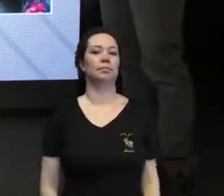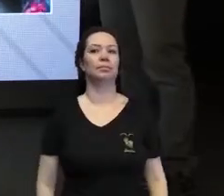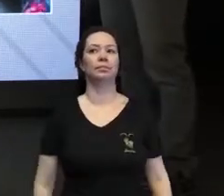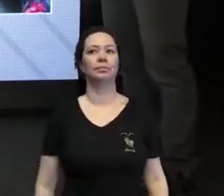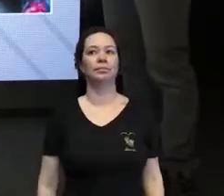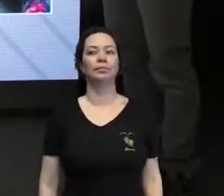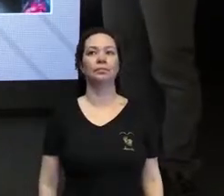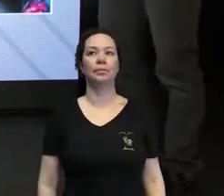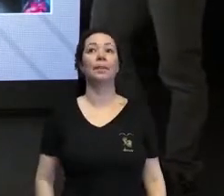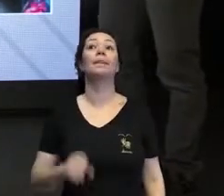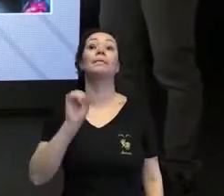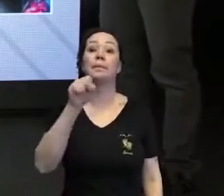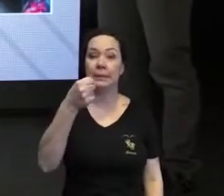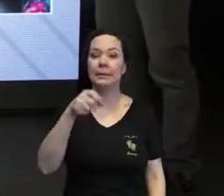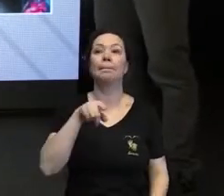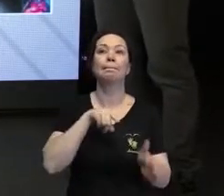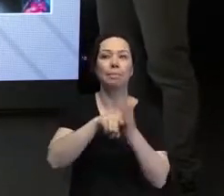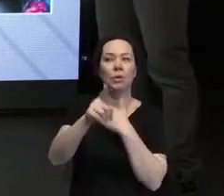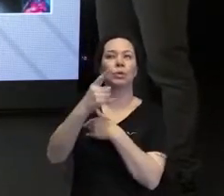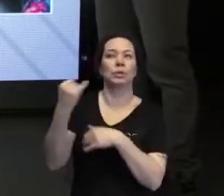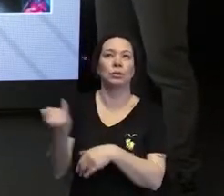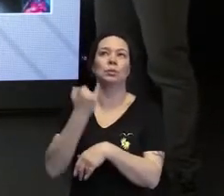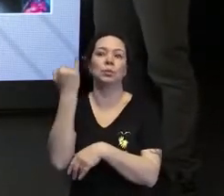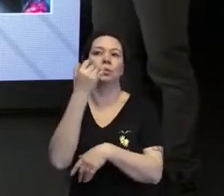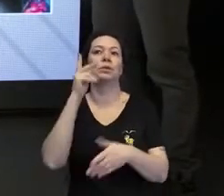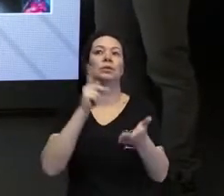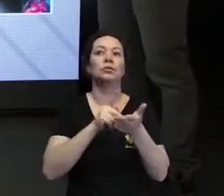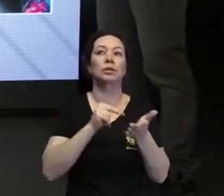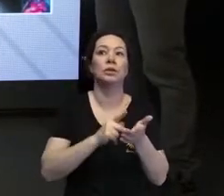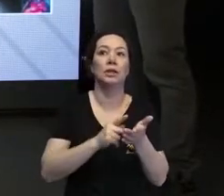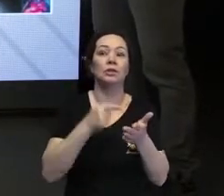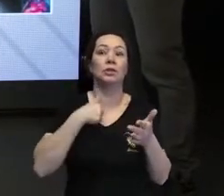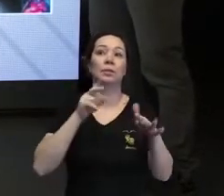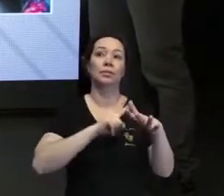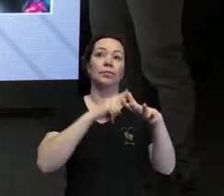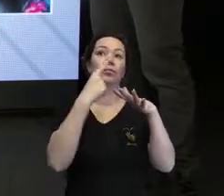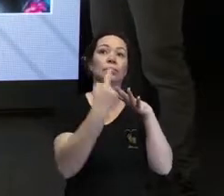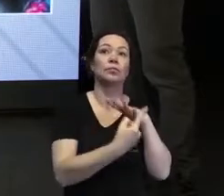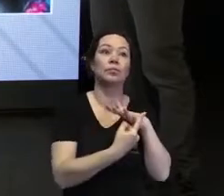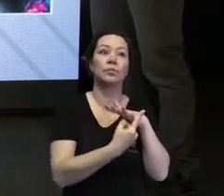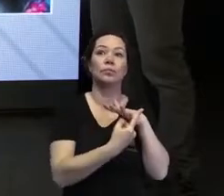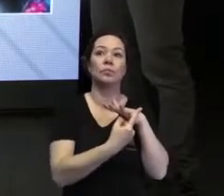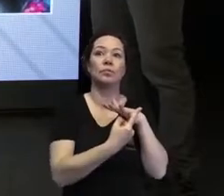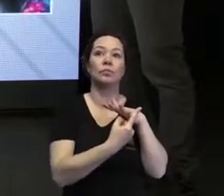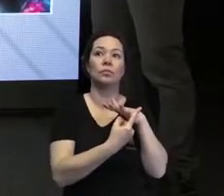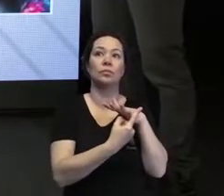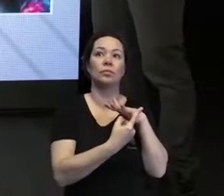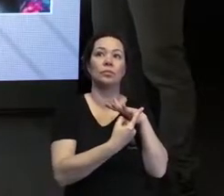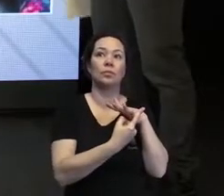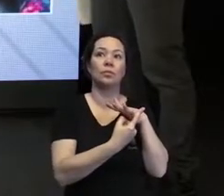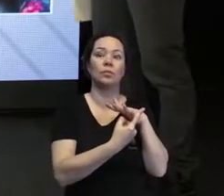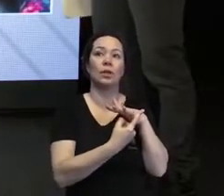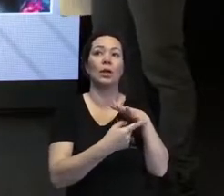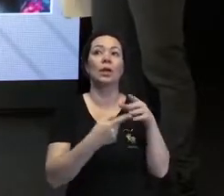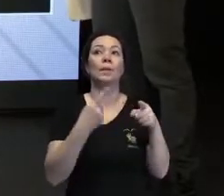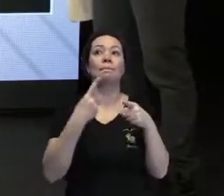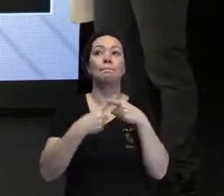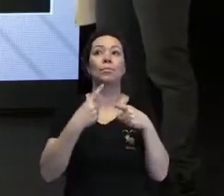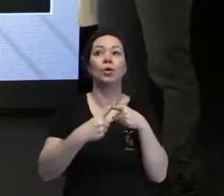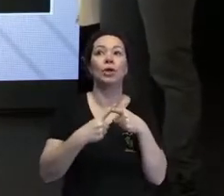Sim, essa pergunta é muito interessante e realmente, por exemplo, nas minhas redes sociais, perguntam muitas vezes isso, até porque...